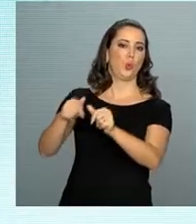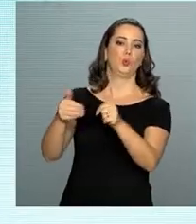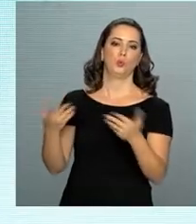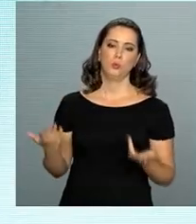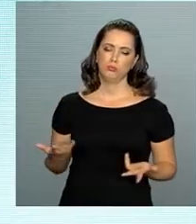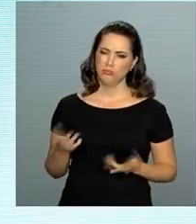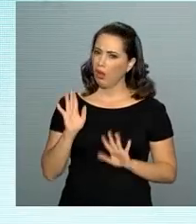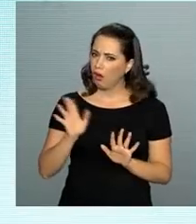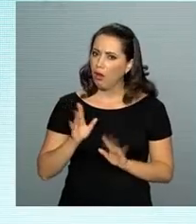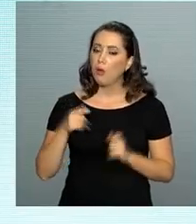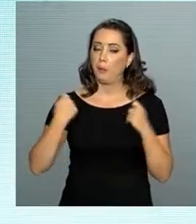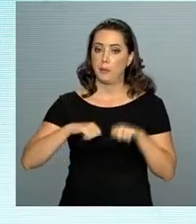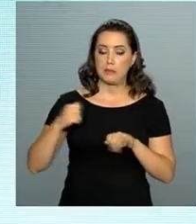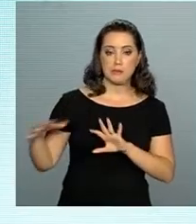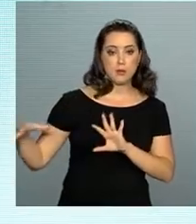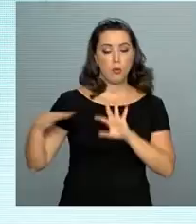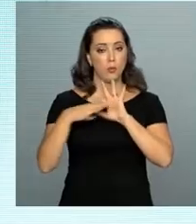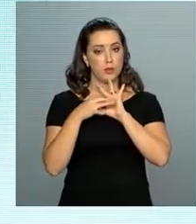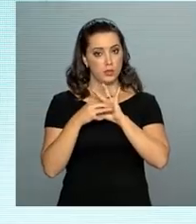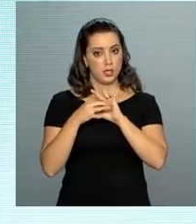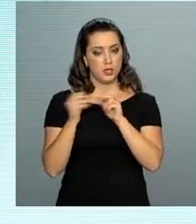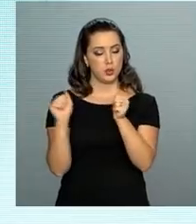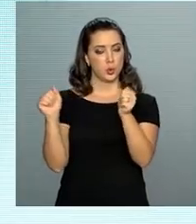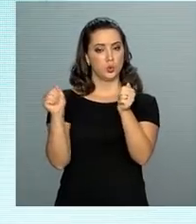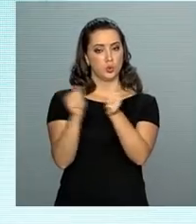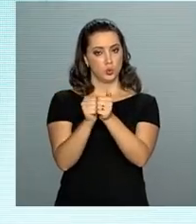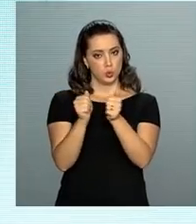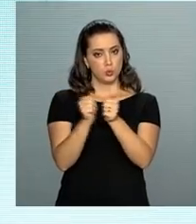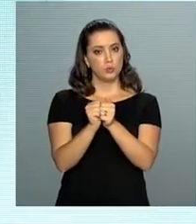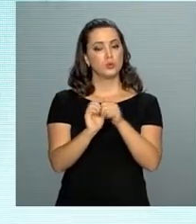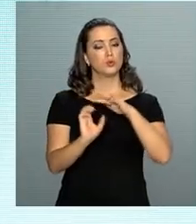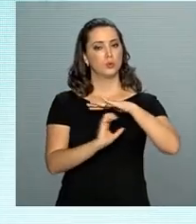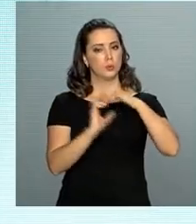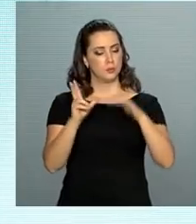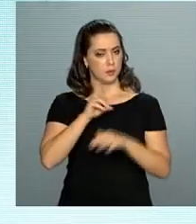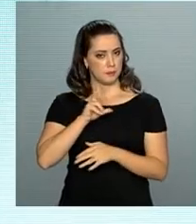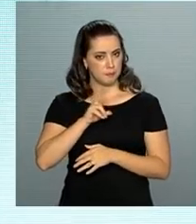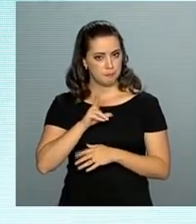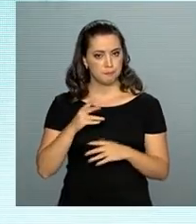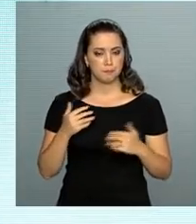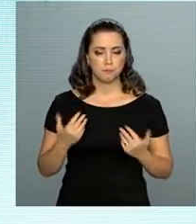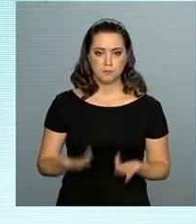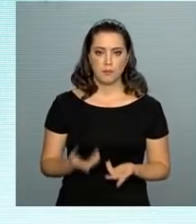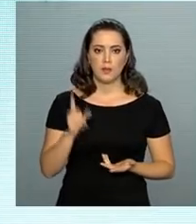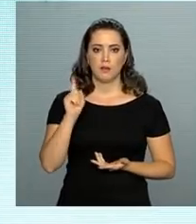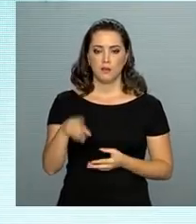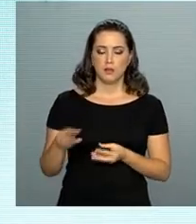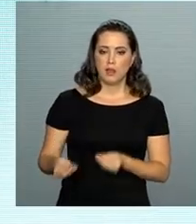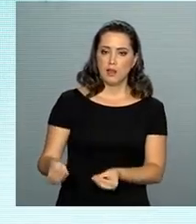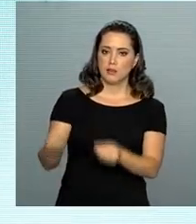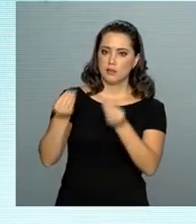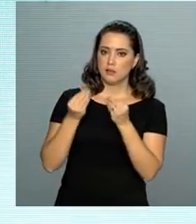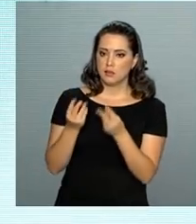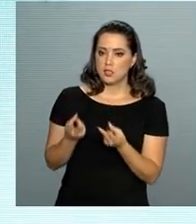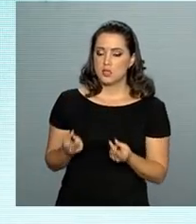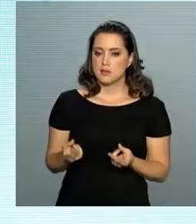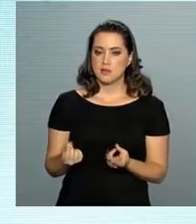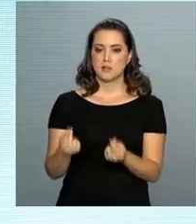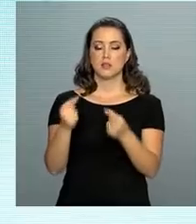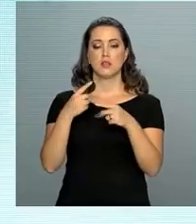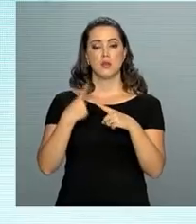é uma interação com a iniciativa privada. É trazer investimentos,